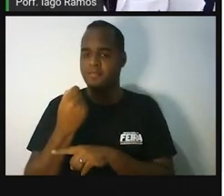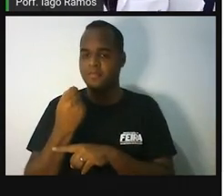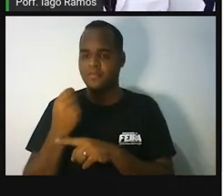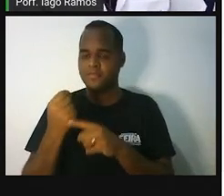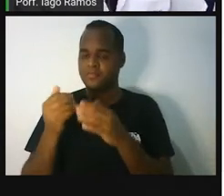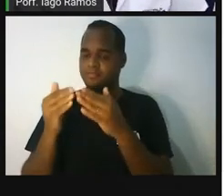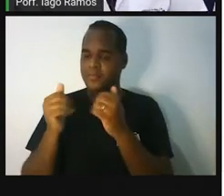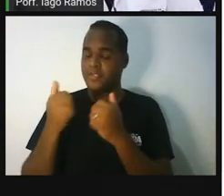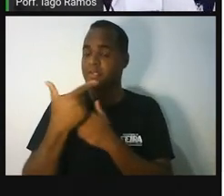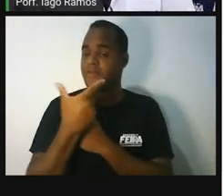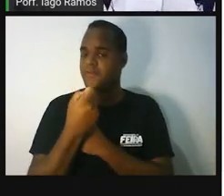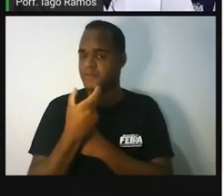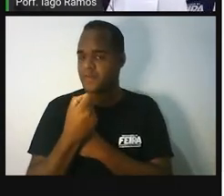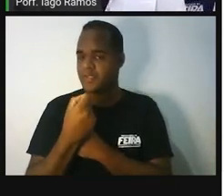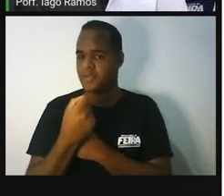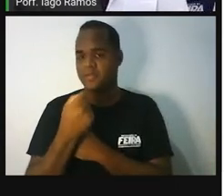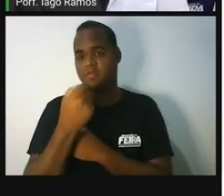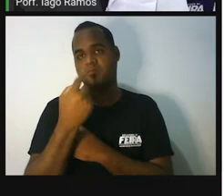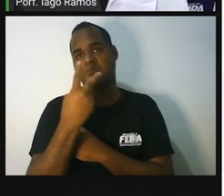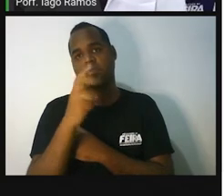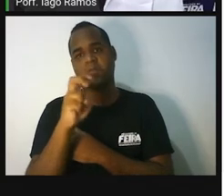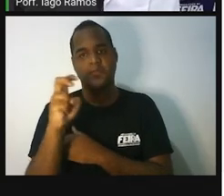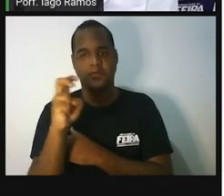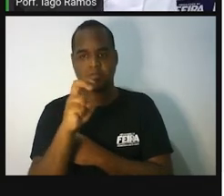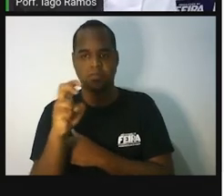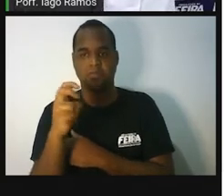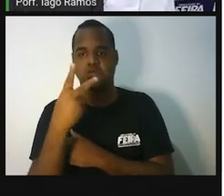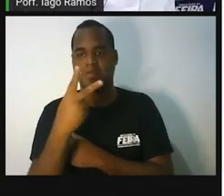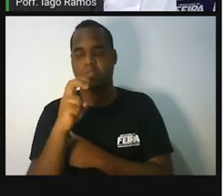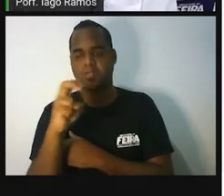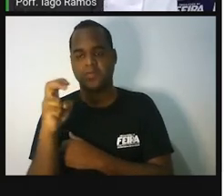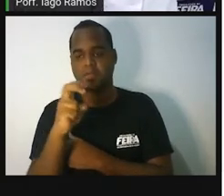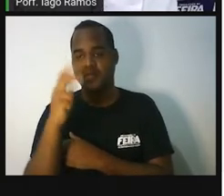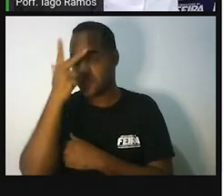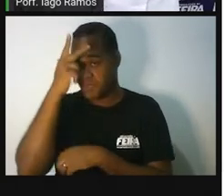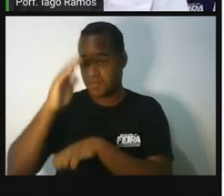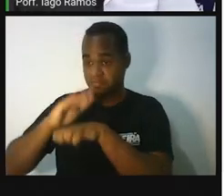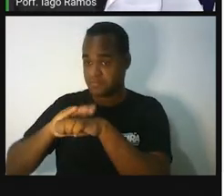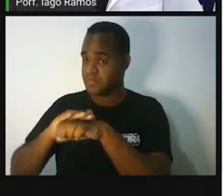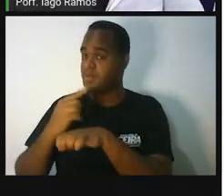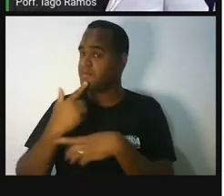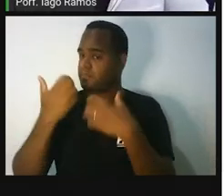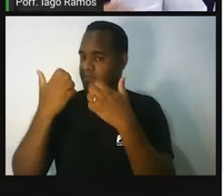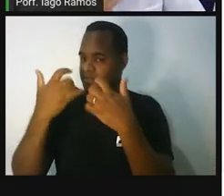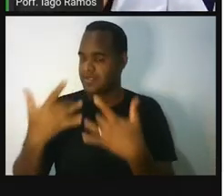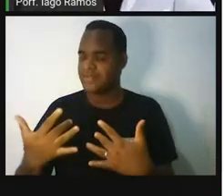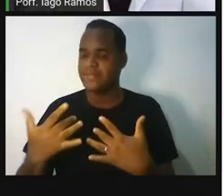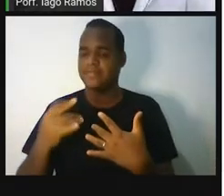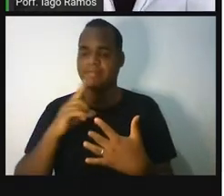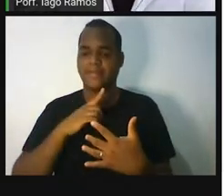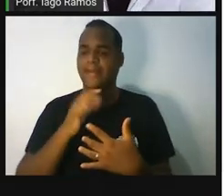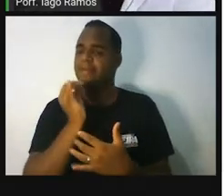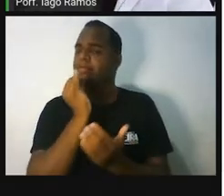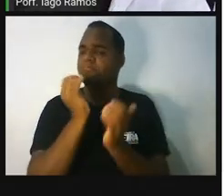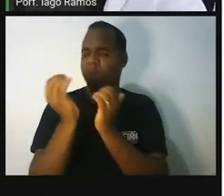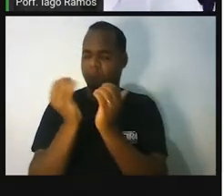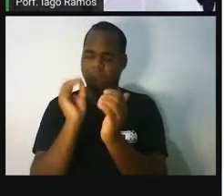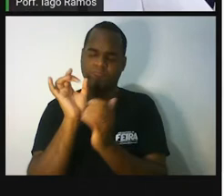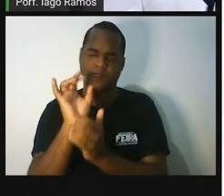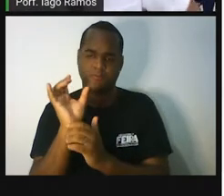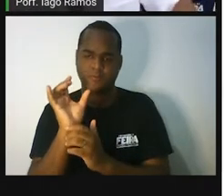255, no caso. A pessoa que eu estou falando é esse. Eu estou fazendo um exemplo.